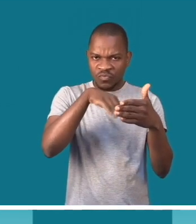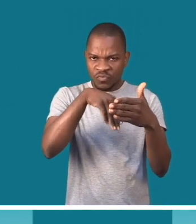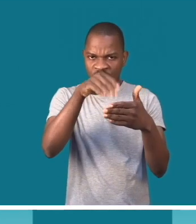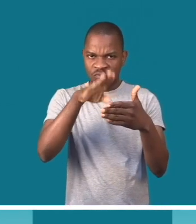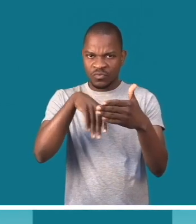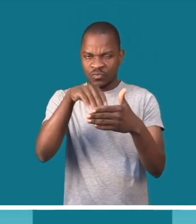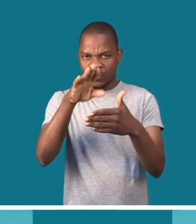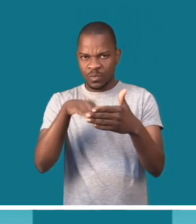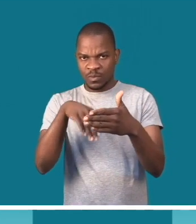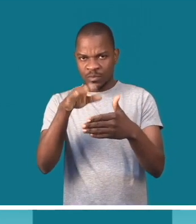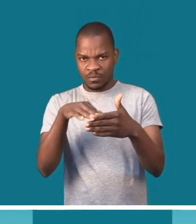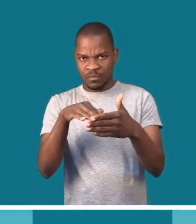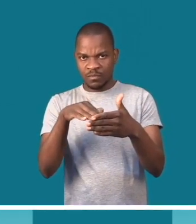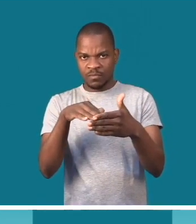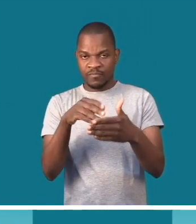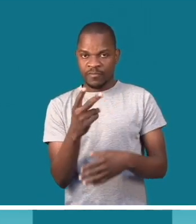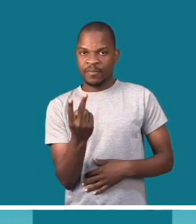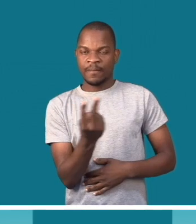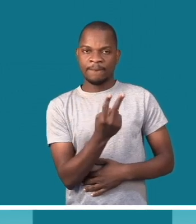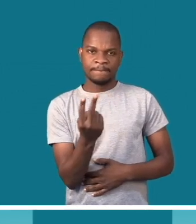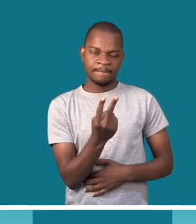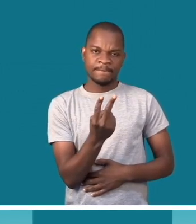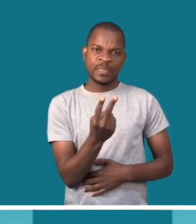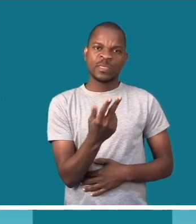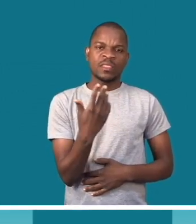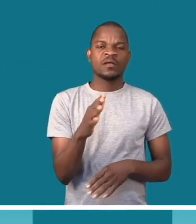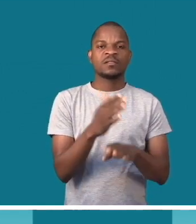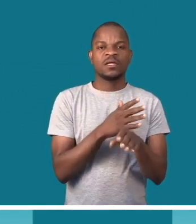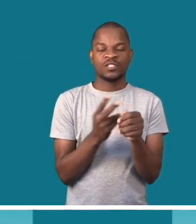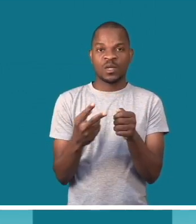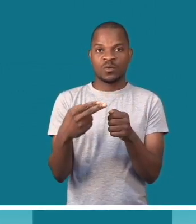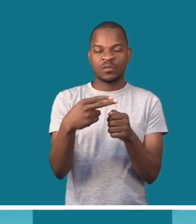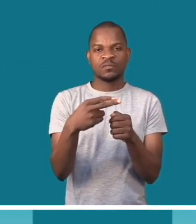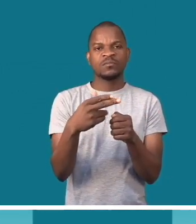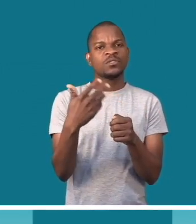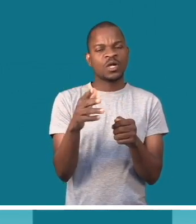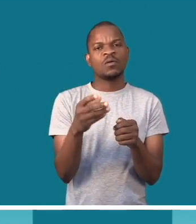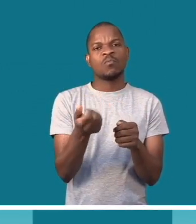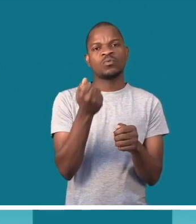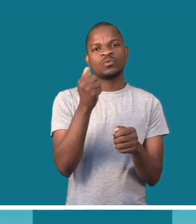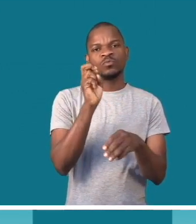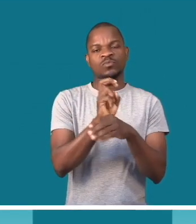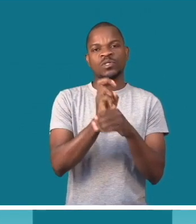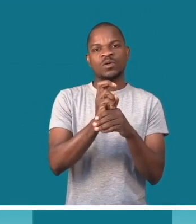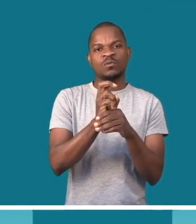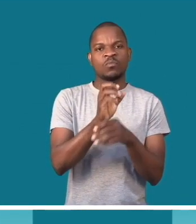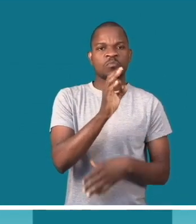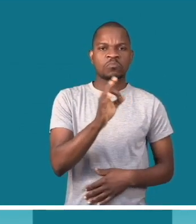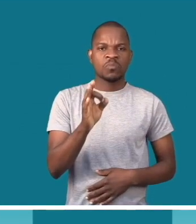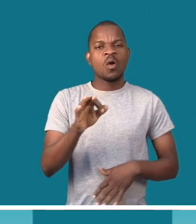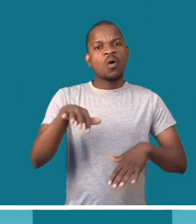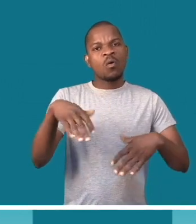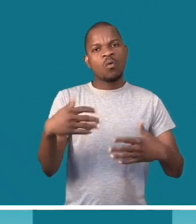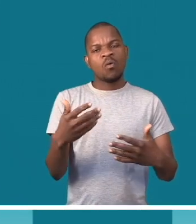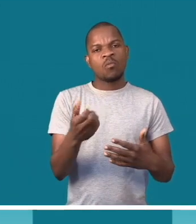das duas garrafas, em que eu fiz os cortes. E já temos aqui o mealheiro. Serve